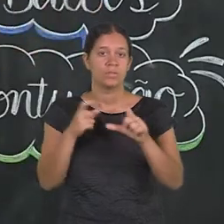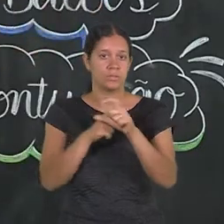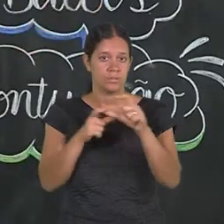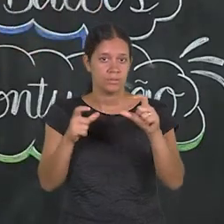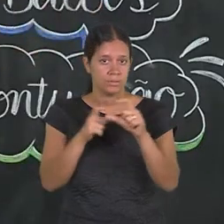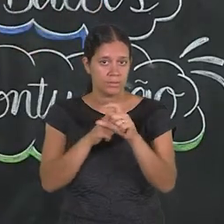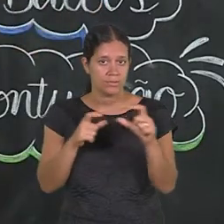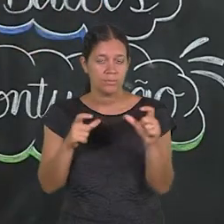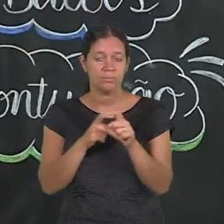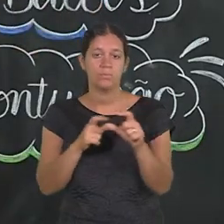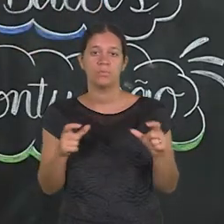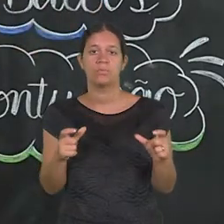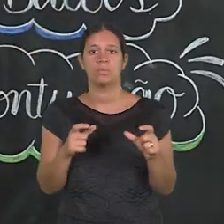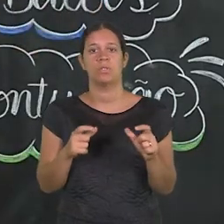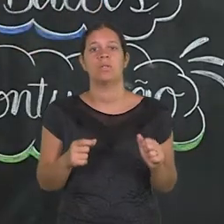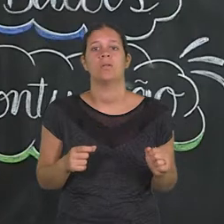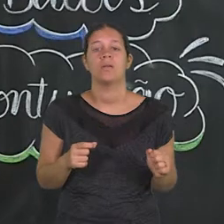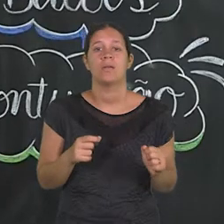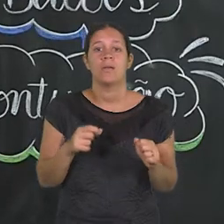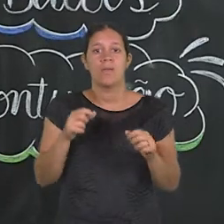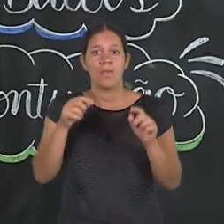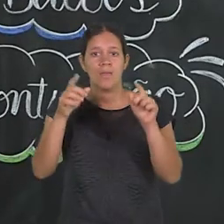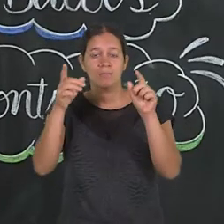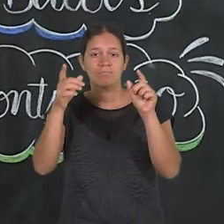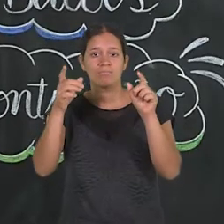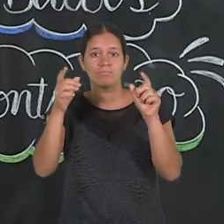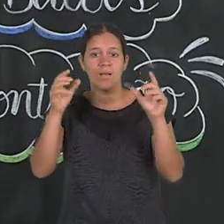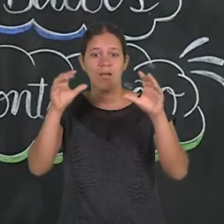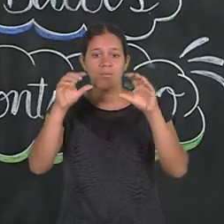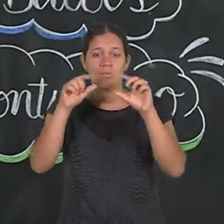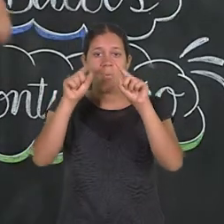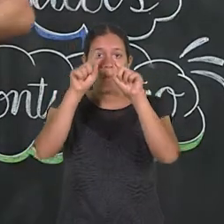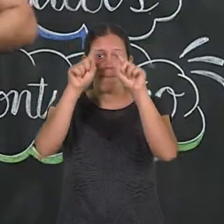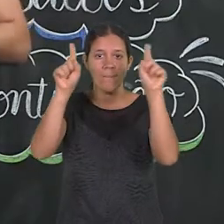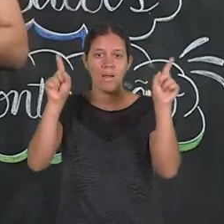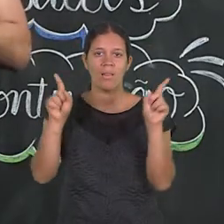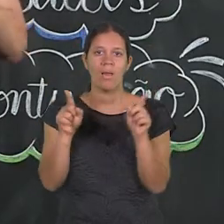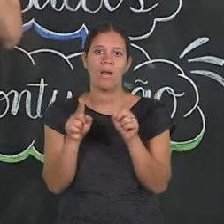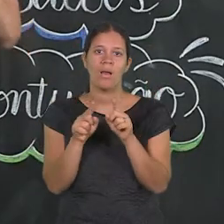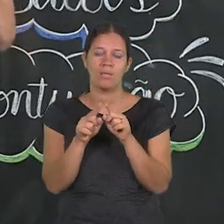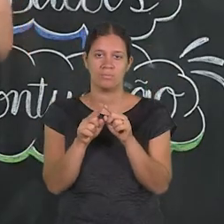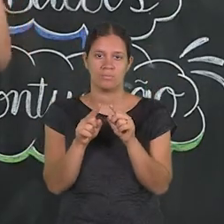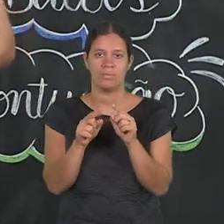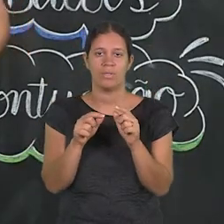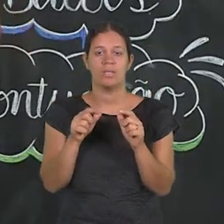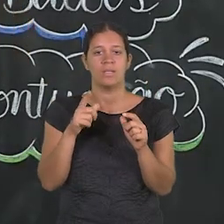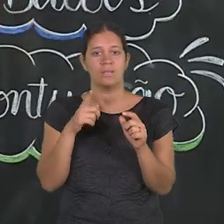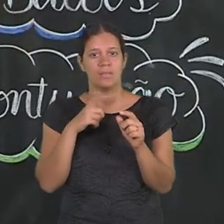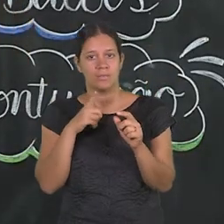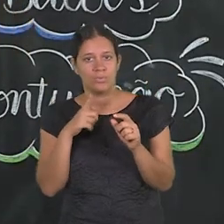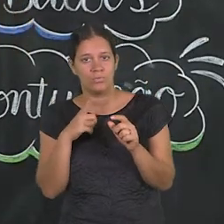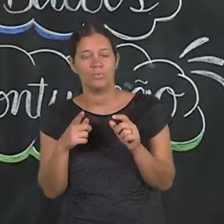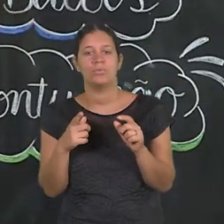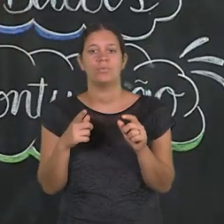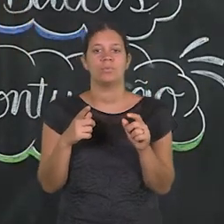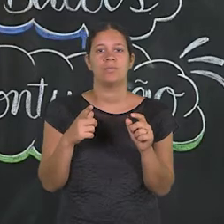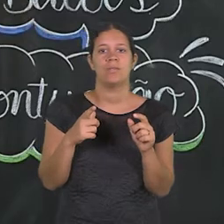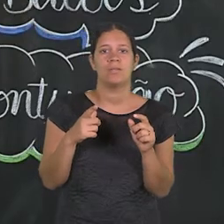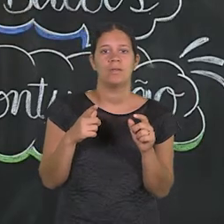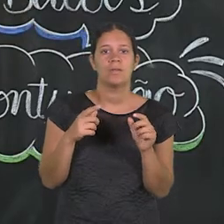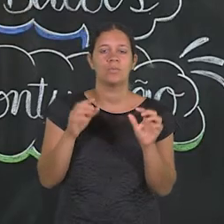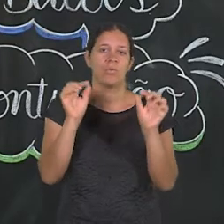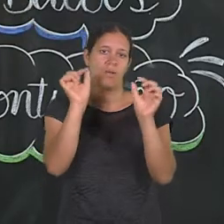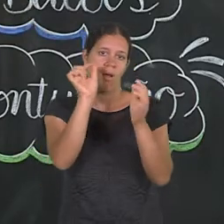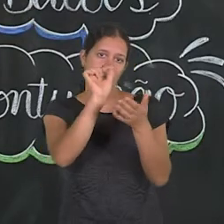interessante também nas histórias em quadrinhos é o formato dos balões. Os balões não têm um formato único, você já deve ter percebido que alguns balões têm um